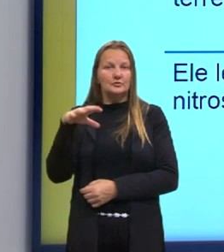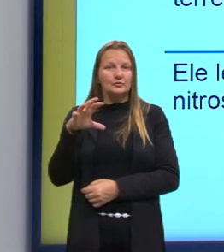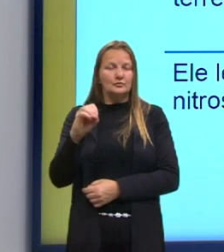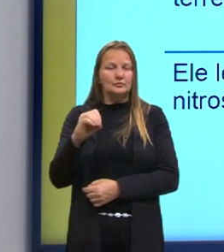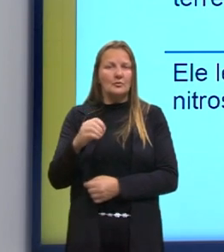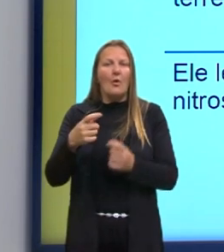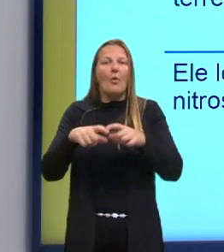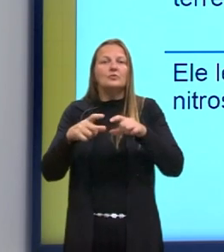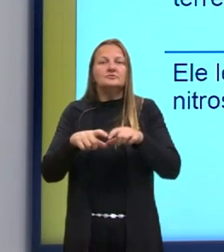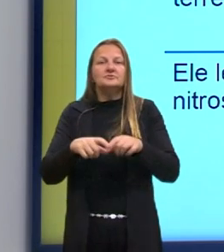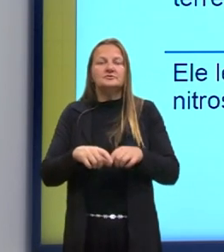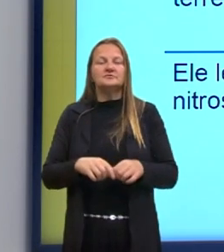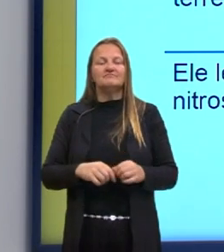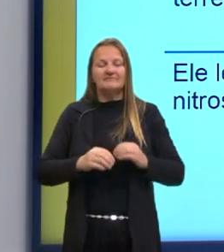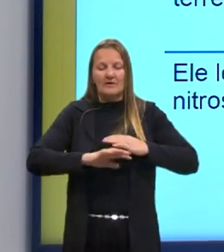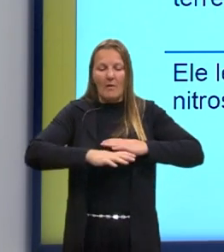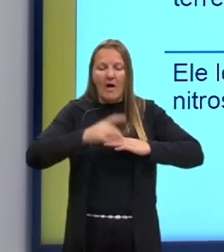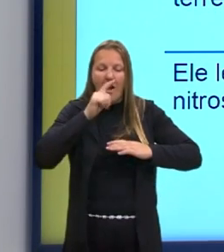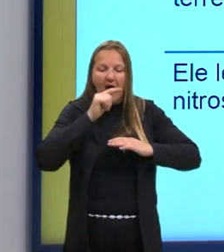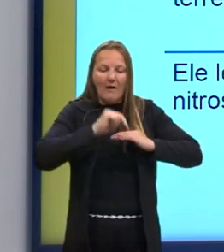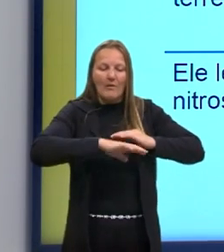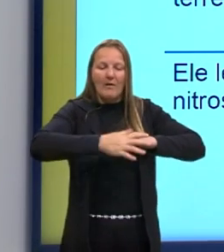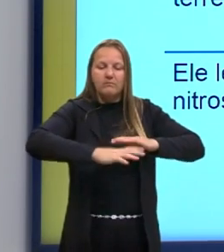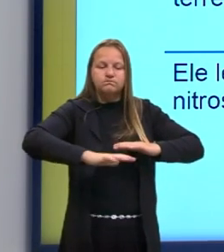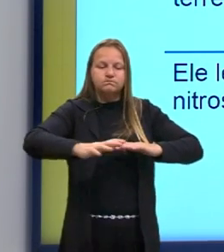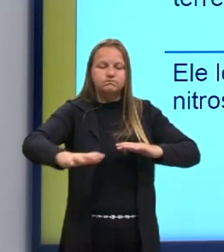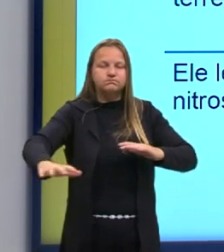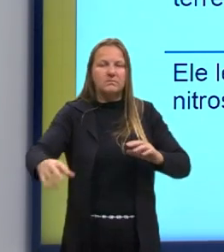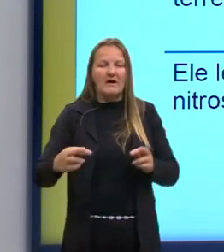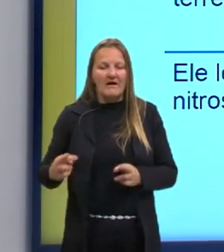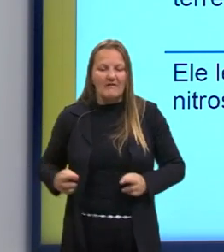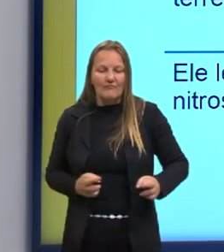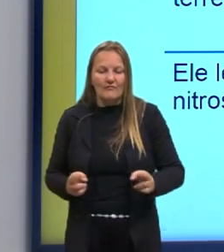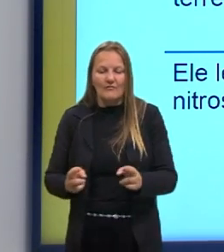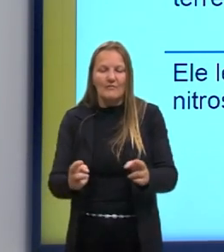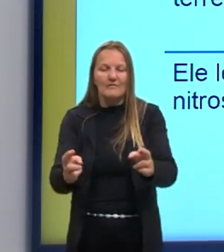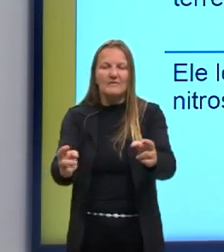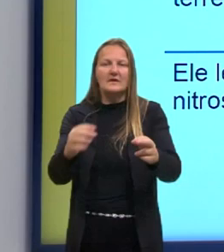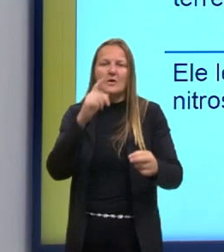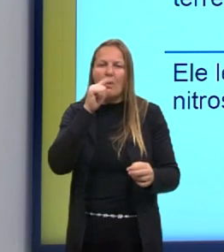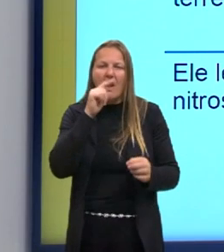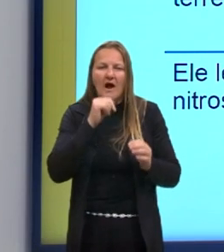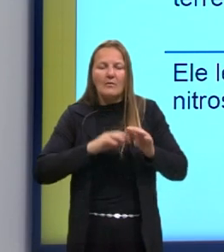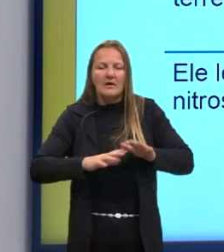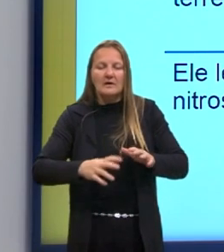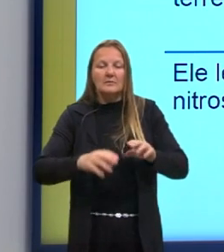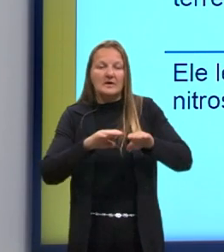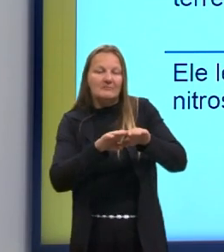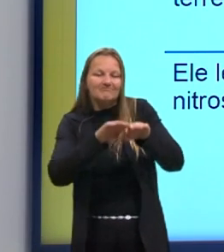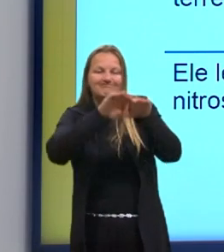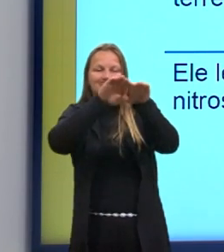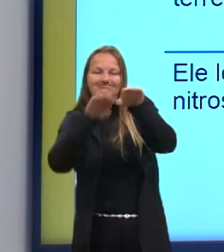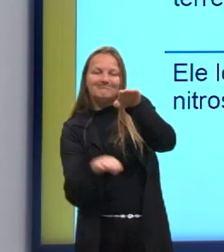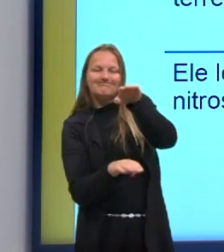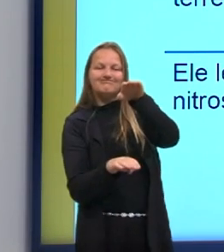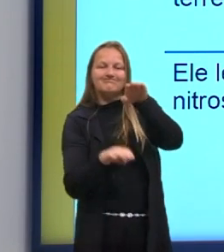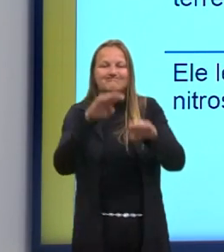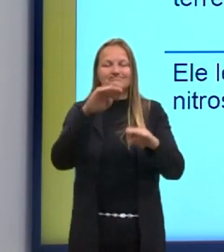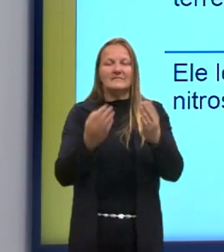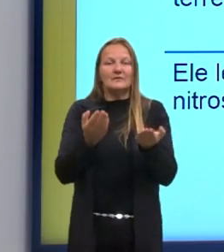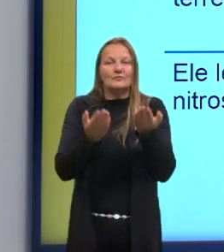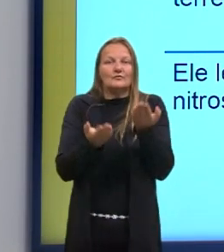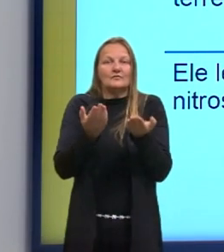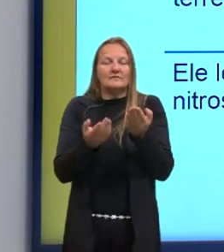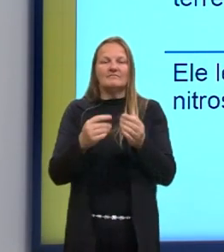onde? No meio ambiente, poluindo os cursos d'água, né? Porque há um desequilíbrio total. E também polui a zona